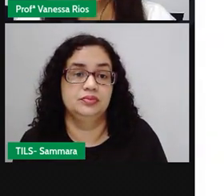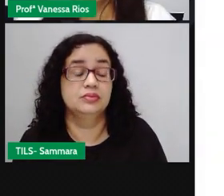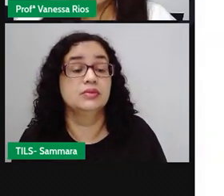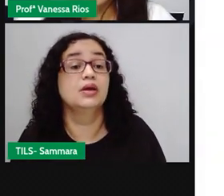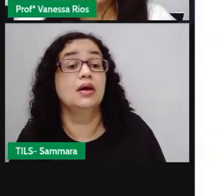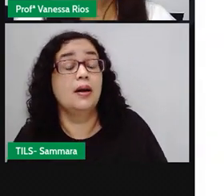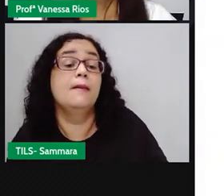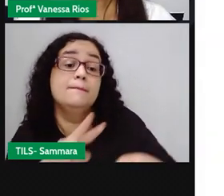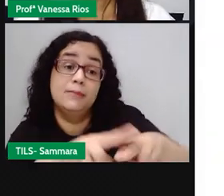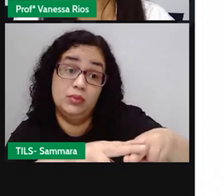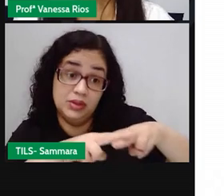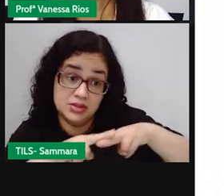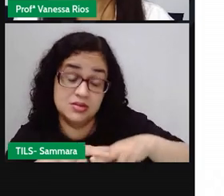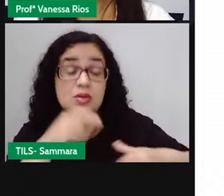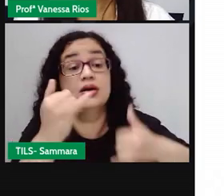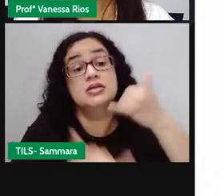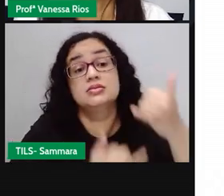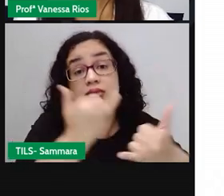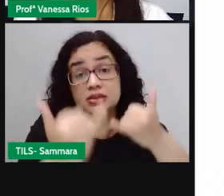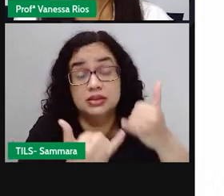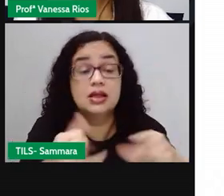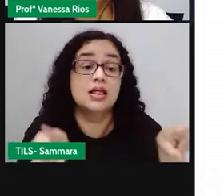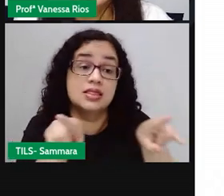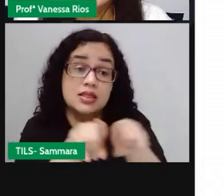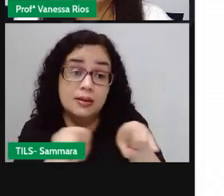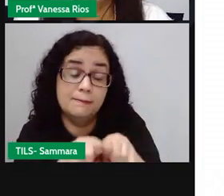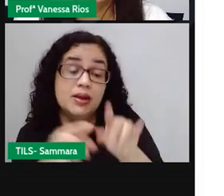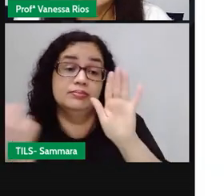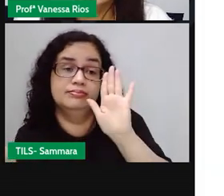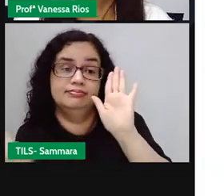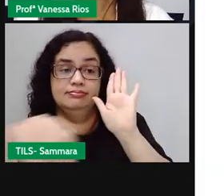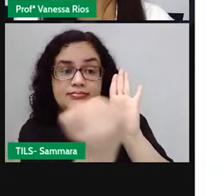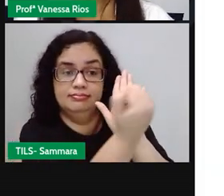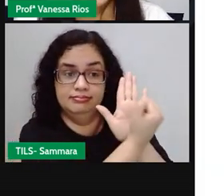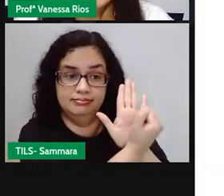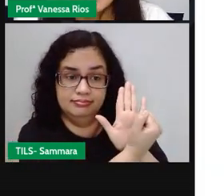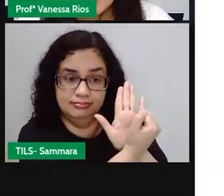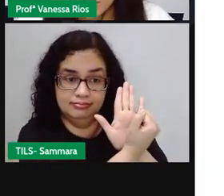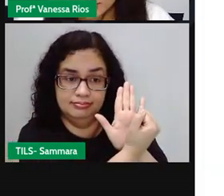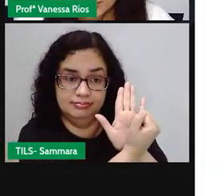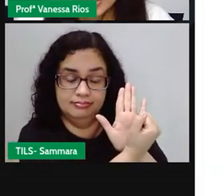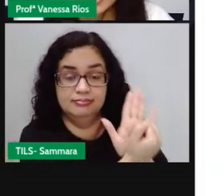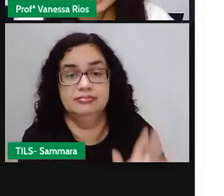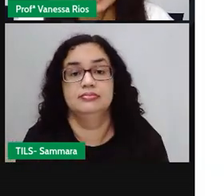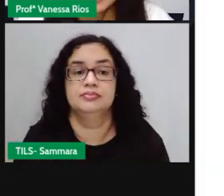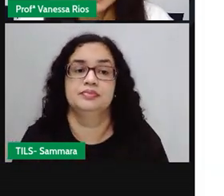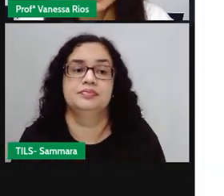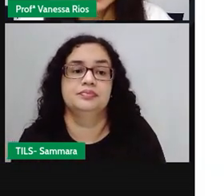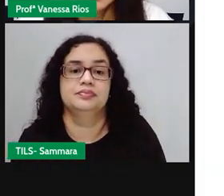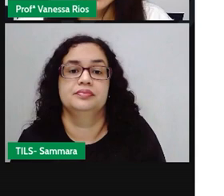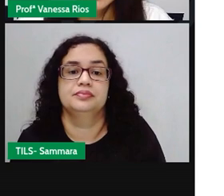Por isso que as brincadeiras, elas também são patrimônios.